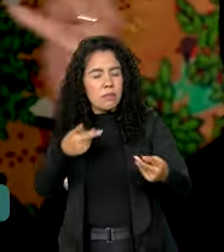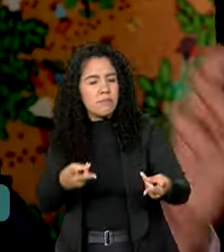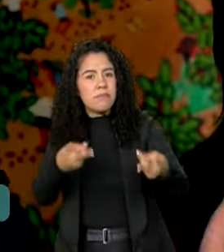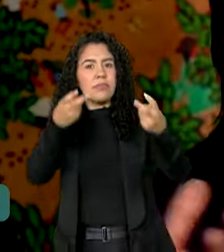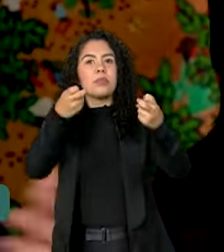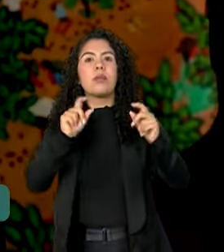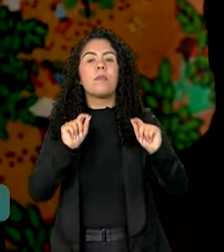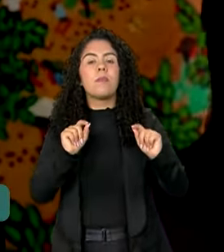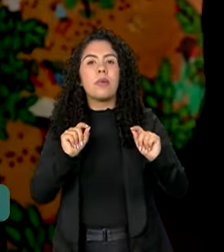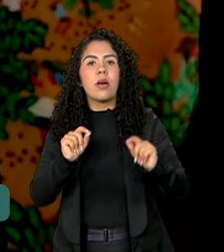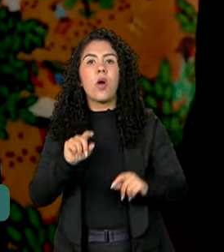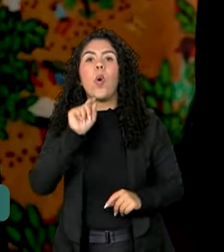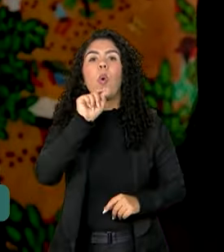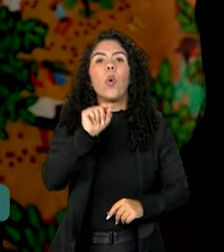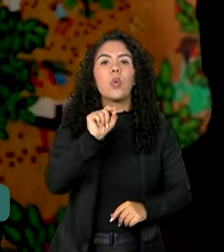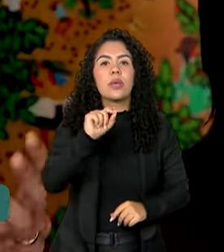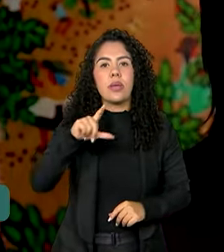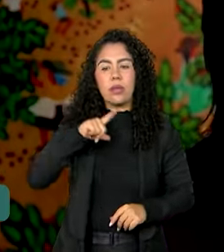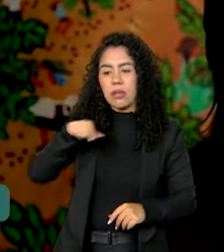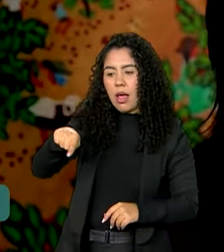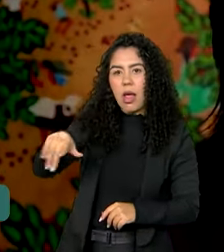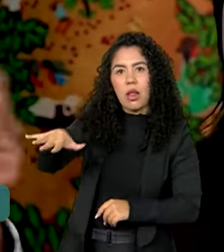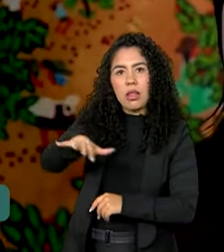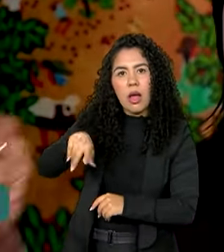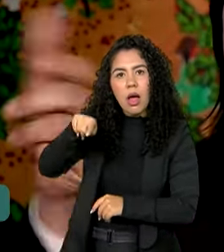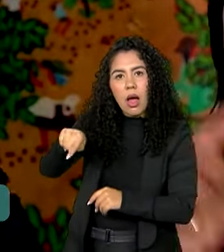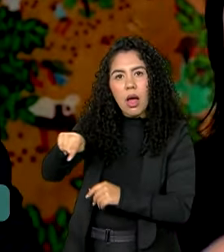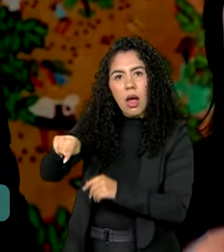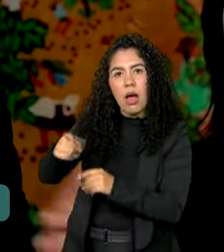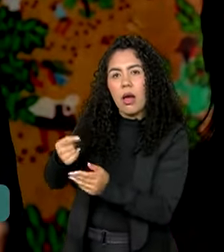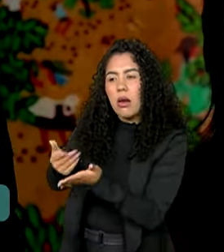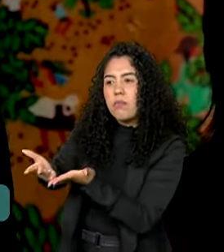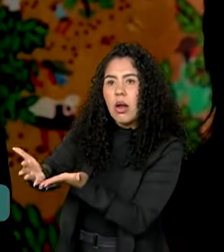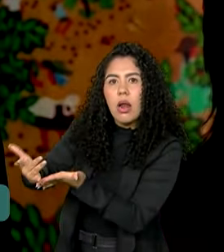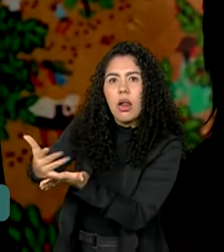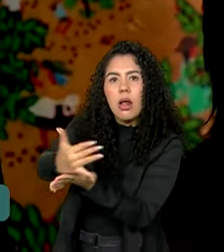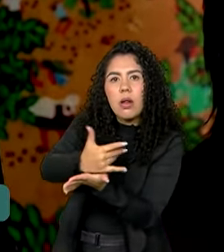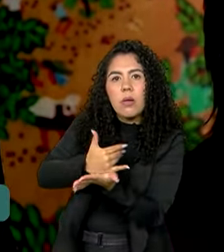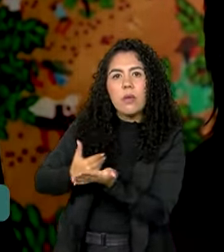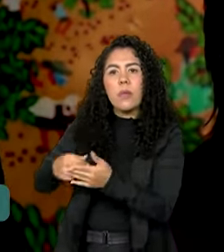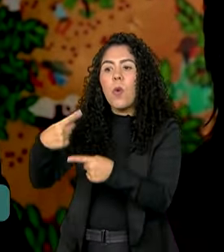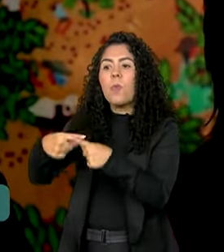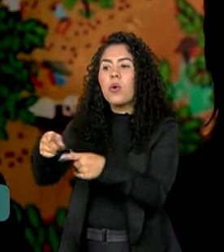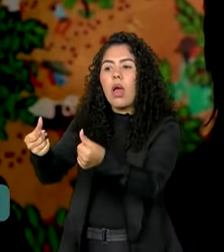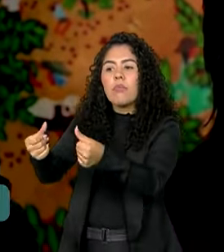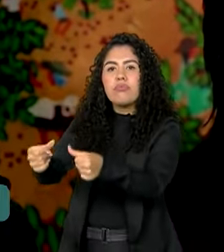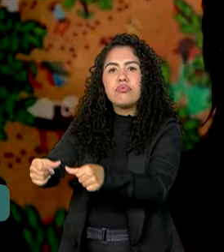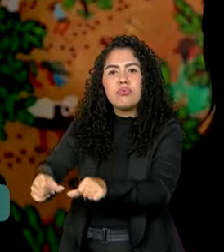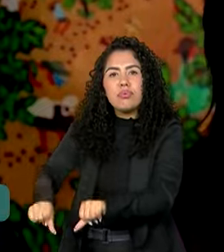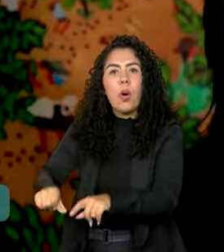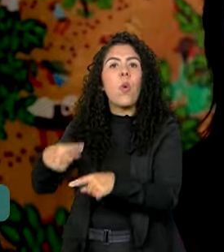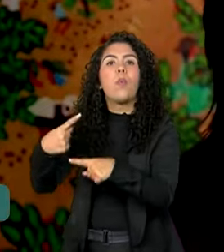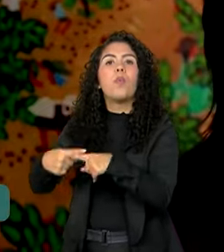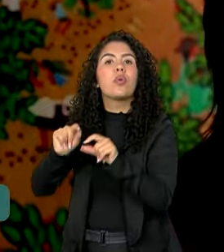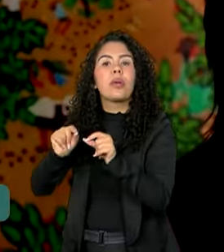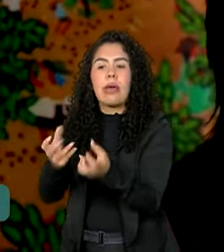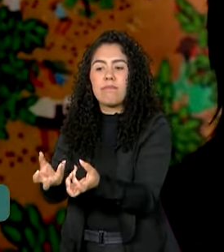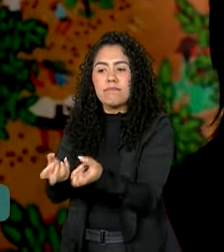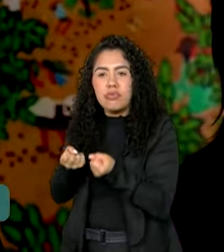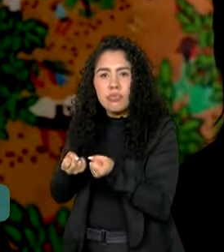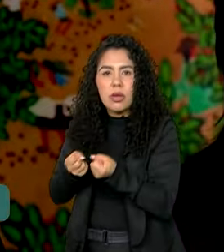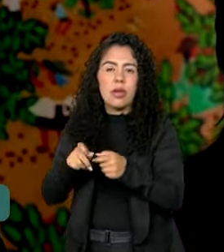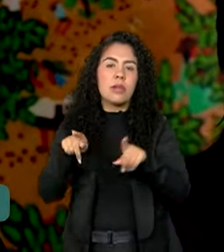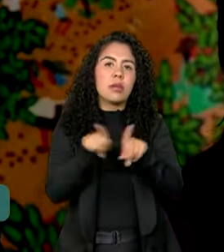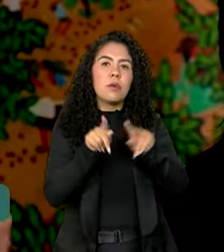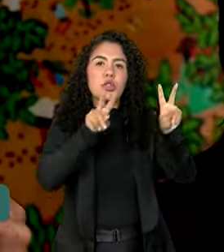saiu da projeção de receita, por que a projeção de receita caiu e tem que contingenciar, o que aconteceu com os programas que